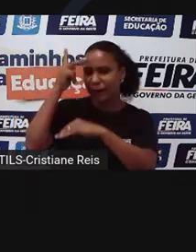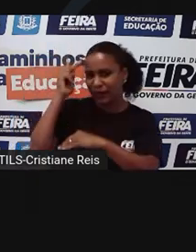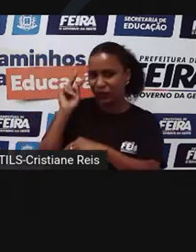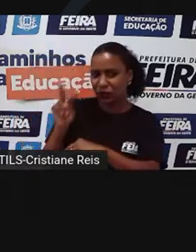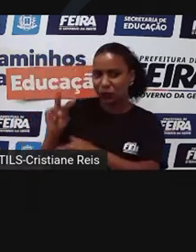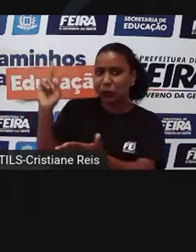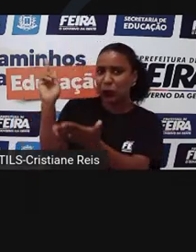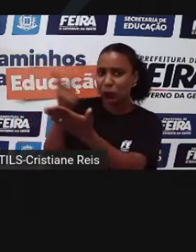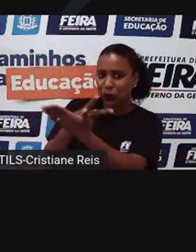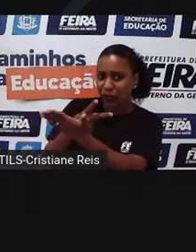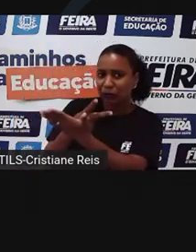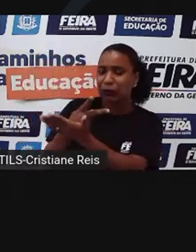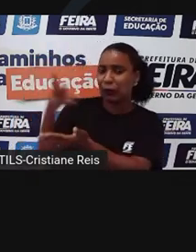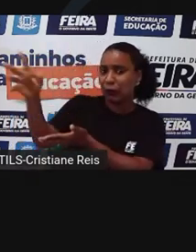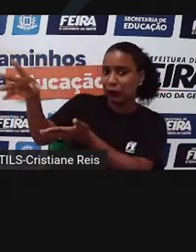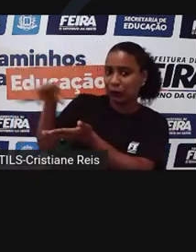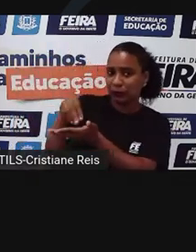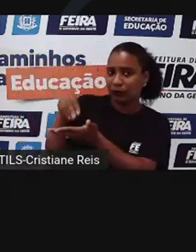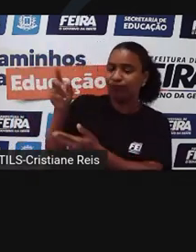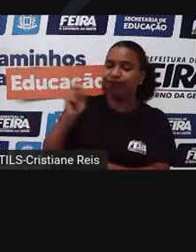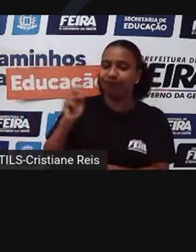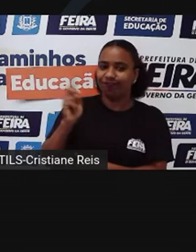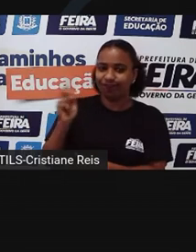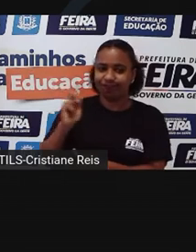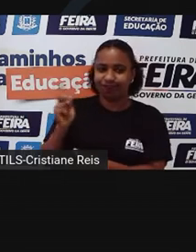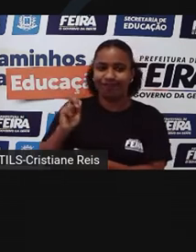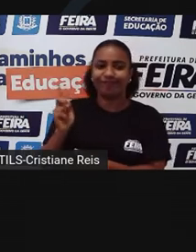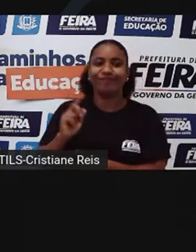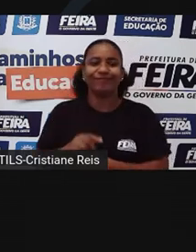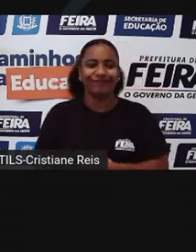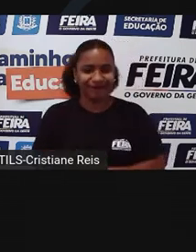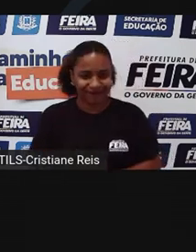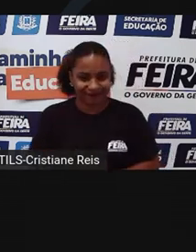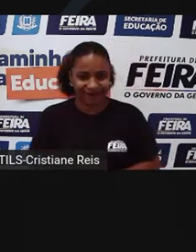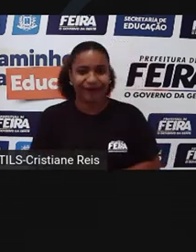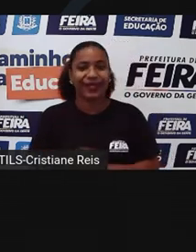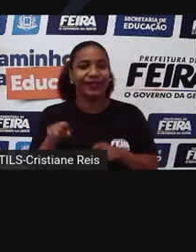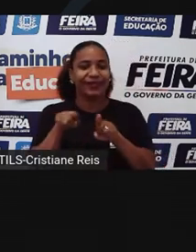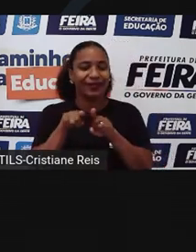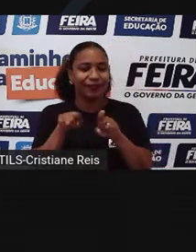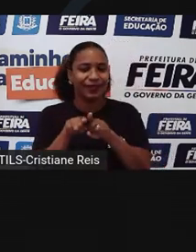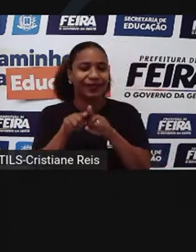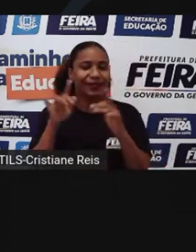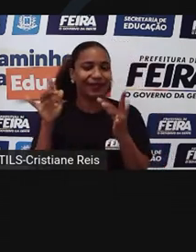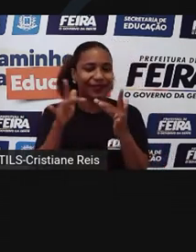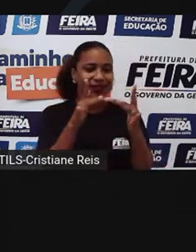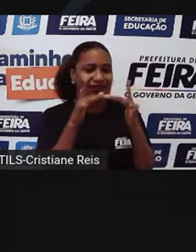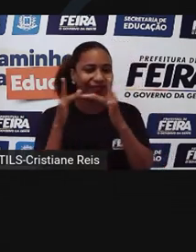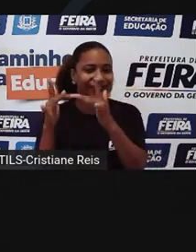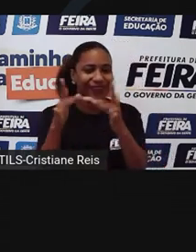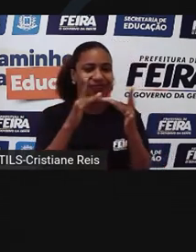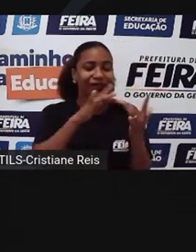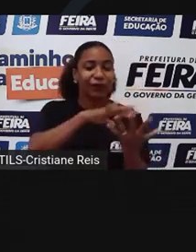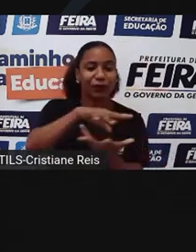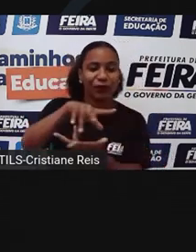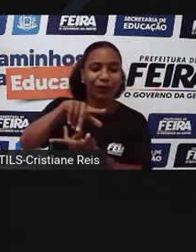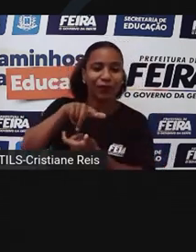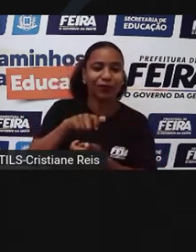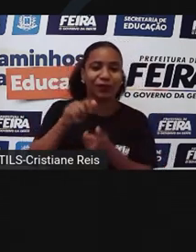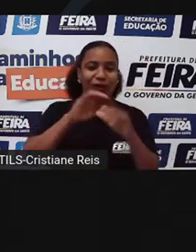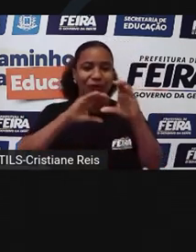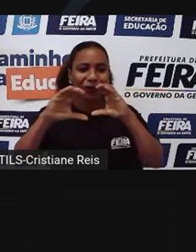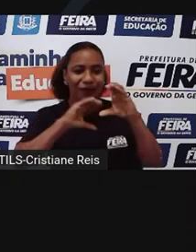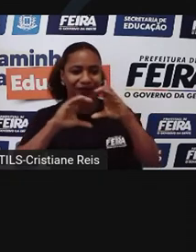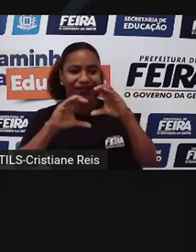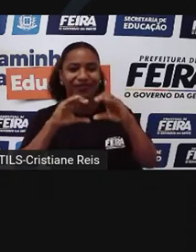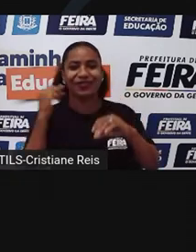cometeram, fazendo com que você não venha cometê-los também. A leitura conecta você com o mundo. A comunicação é a ferramenta